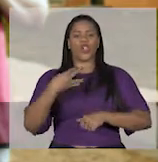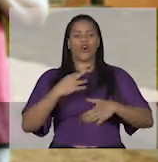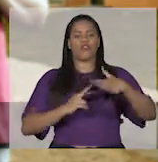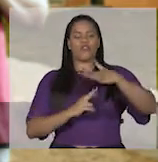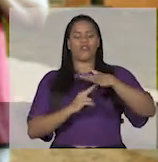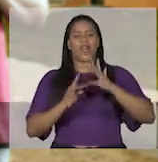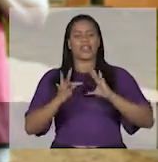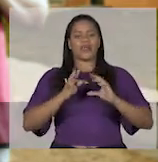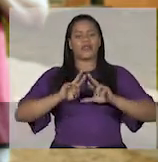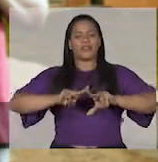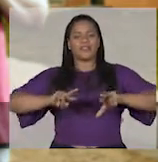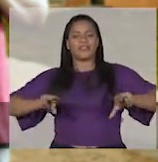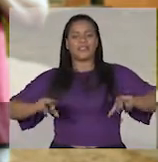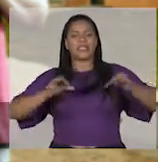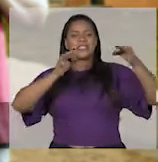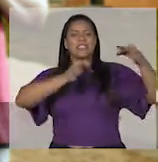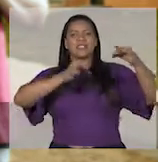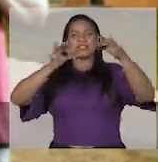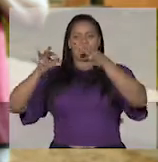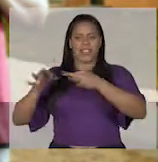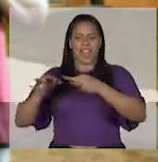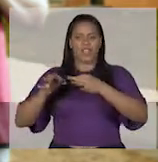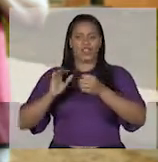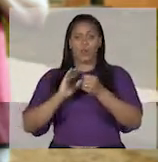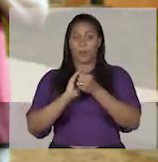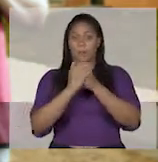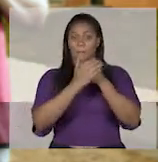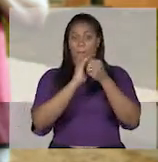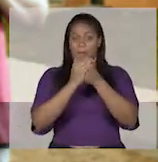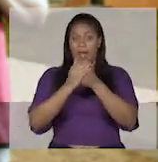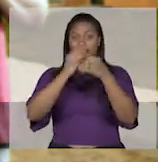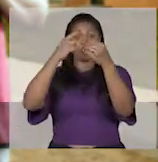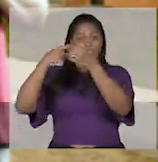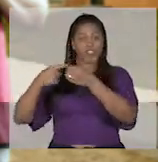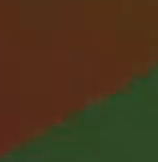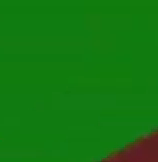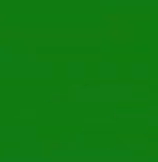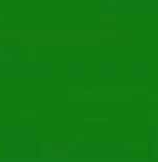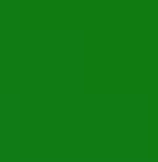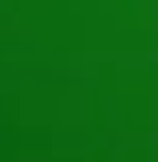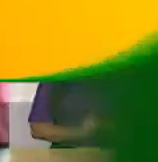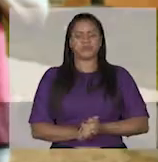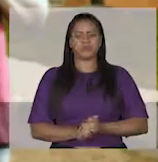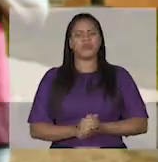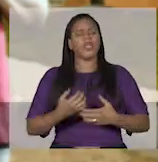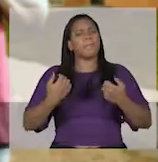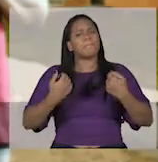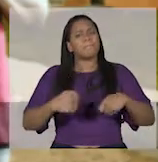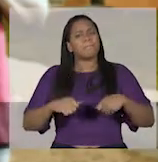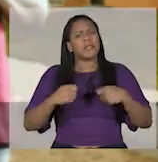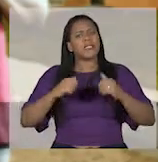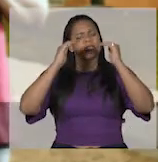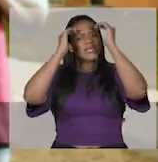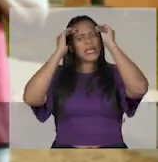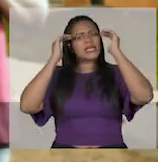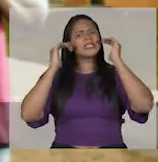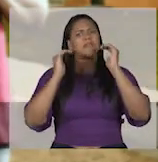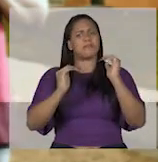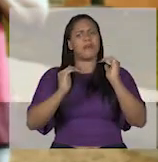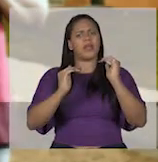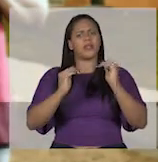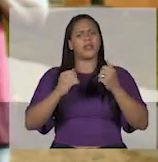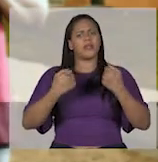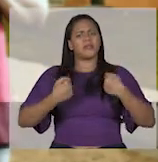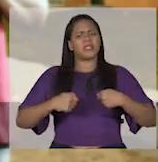terminais Além de criar linhas inteligentes Ligando melhor os distritos e os bairros Precisamos de mais respeito